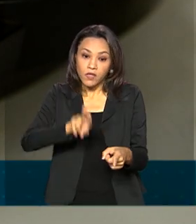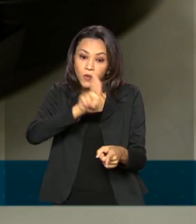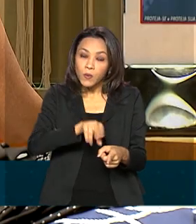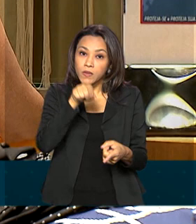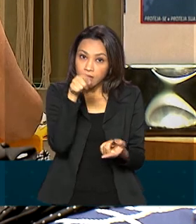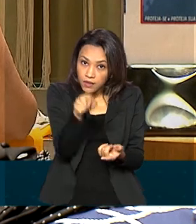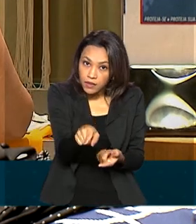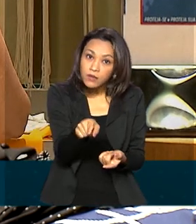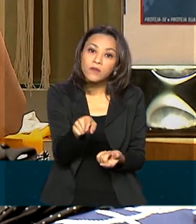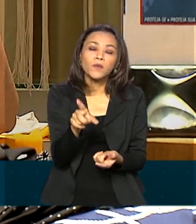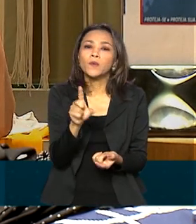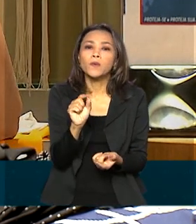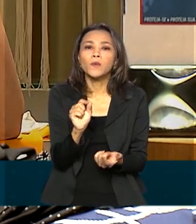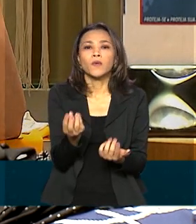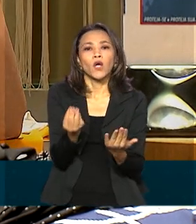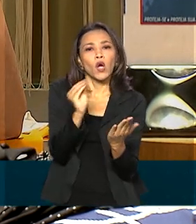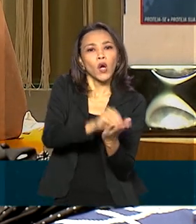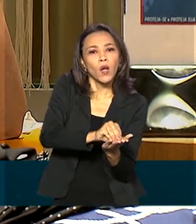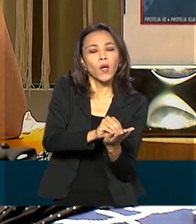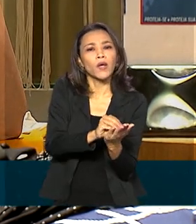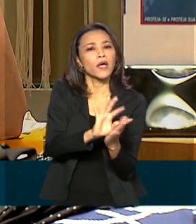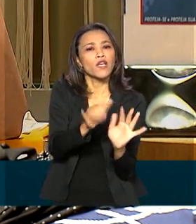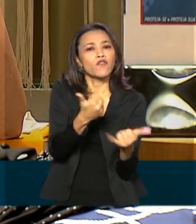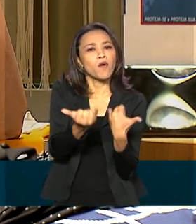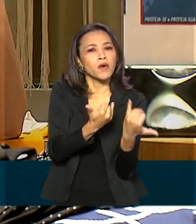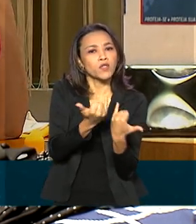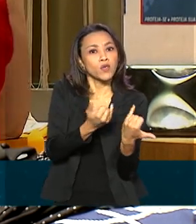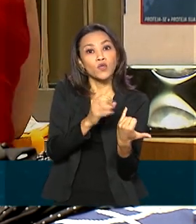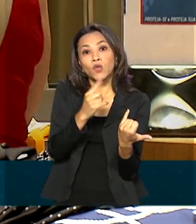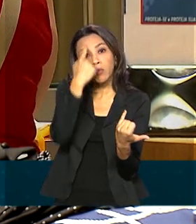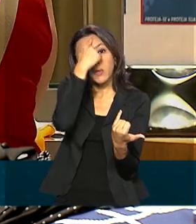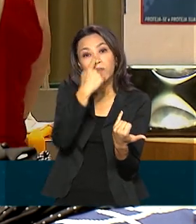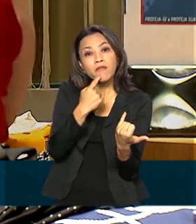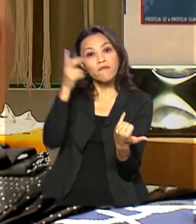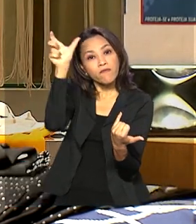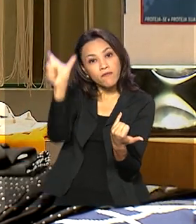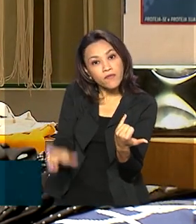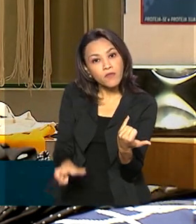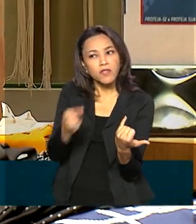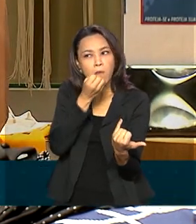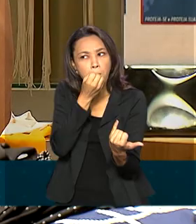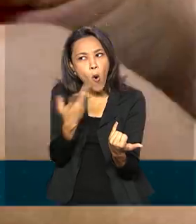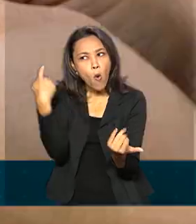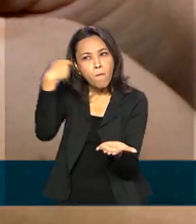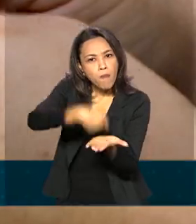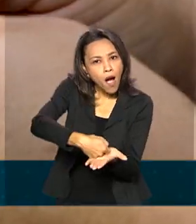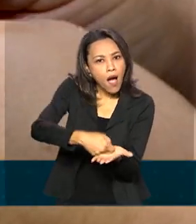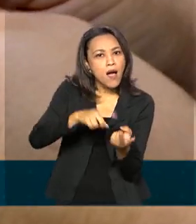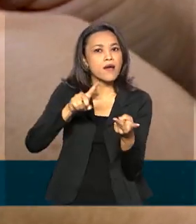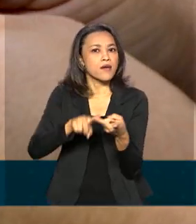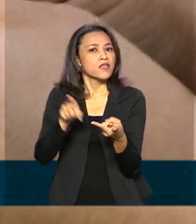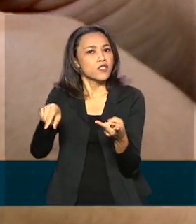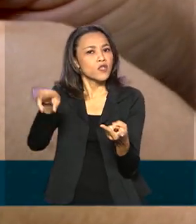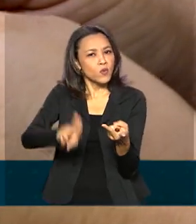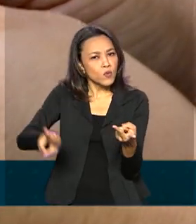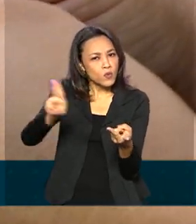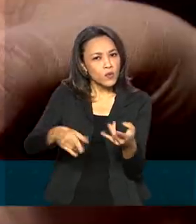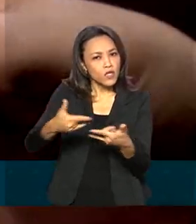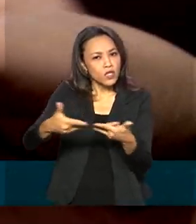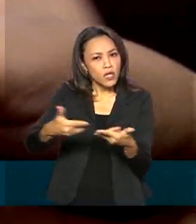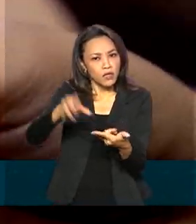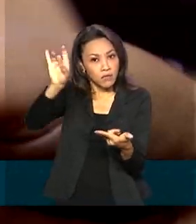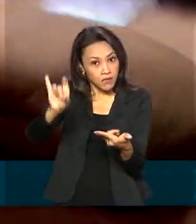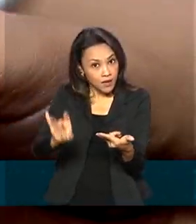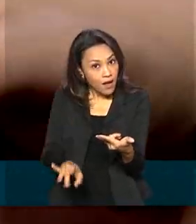serviços, elas acrescentam dados sobre seu comportamento financeiro. Se você é um bom pagador, se usa o cheque especial.